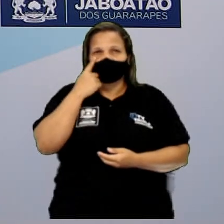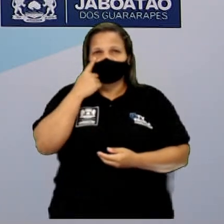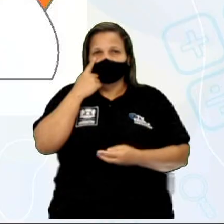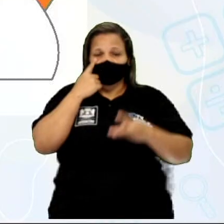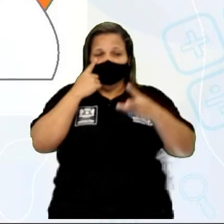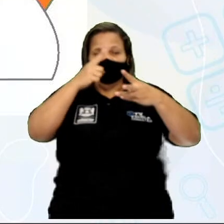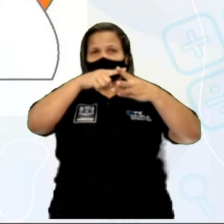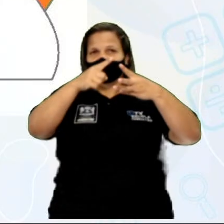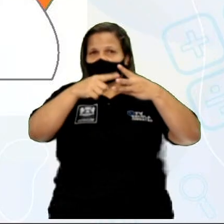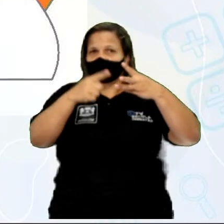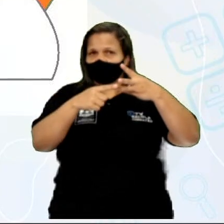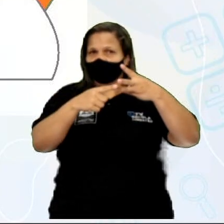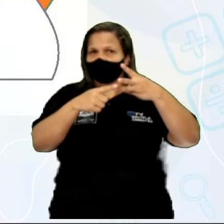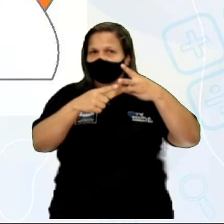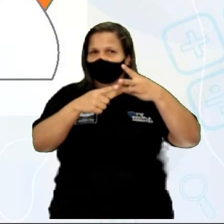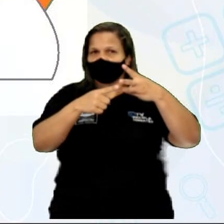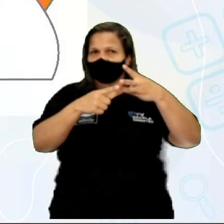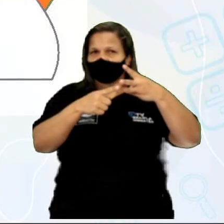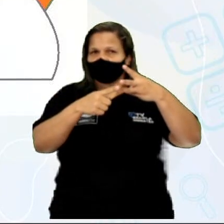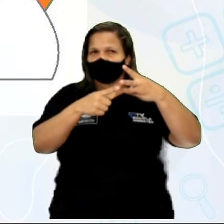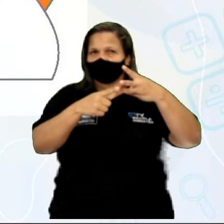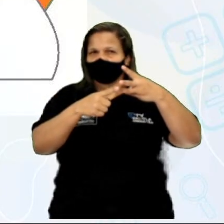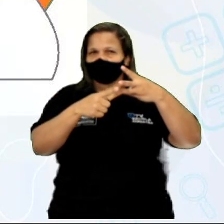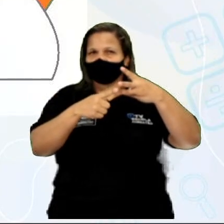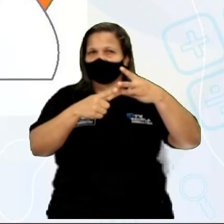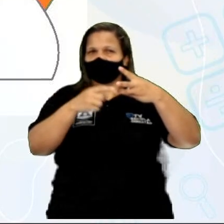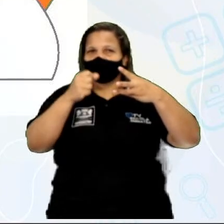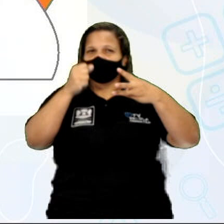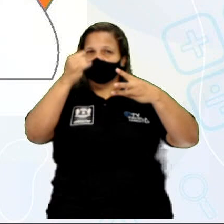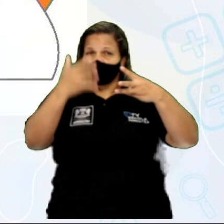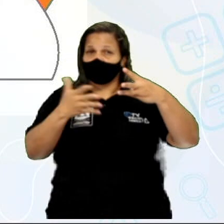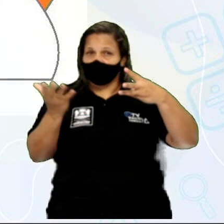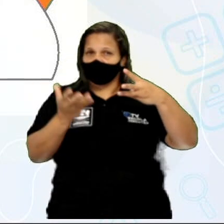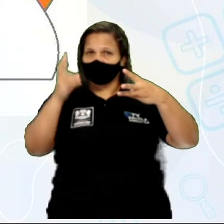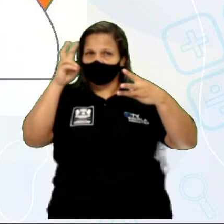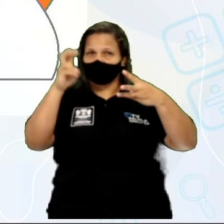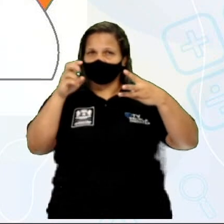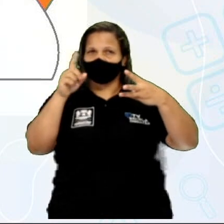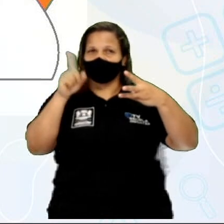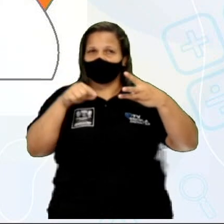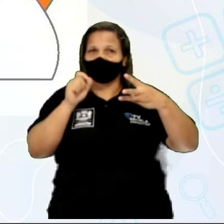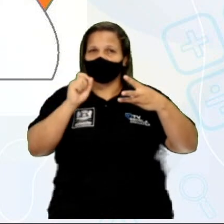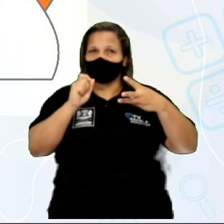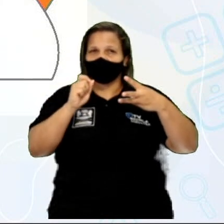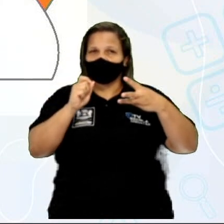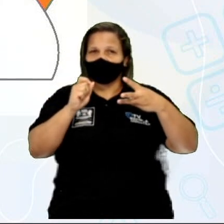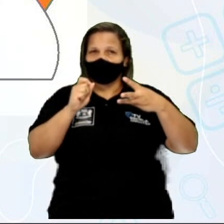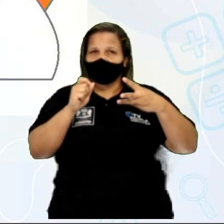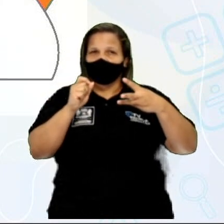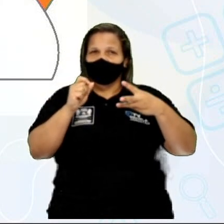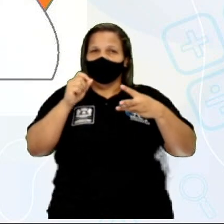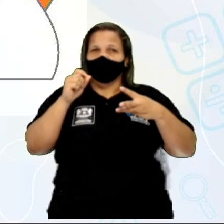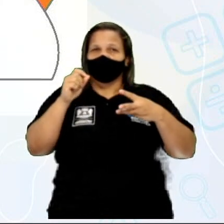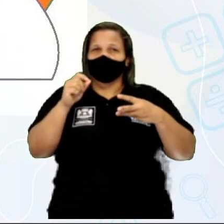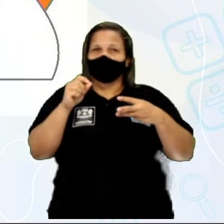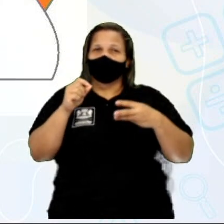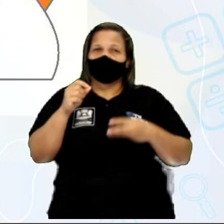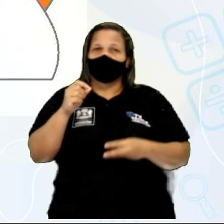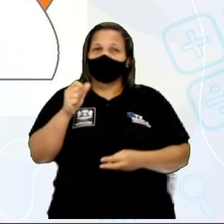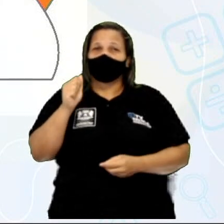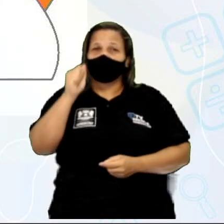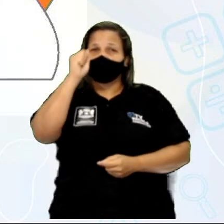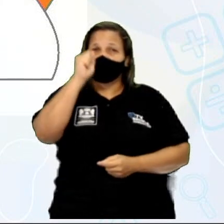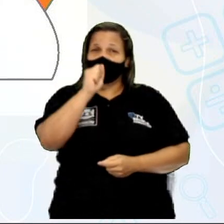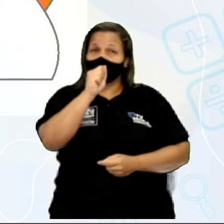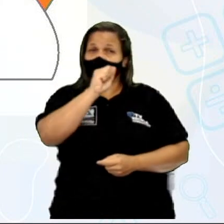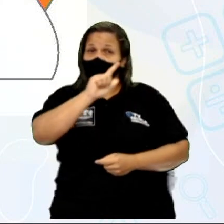grandezas que a gente está trabalhando. Dá uma olhada aí, ó. Você tem a voltagem, a tensão. O bonequinho aí azul,